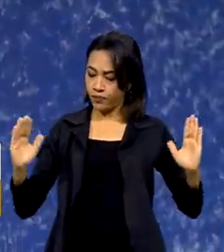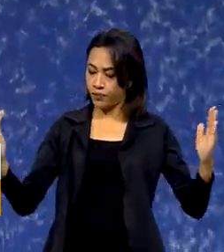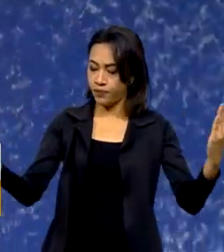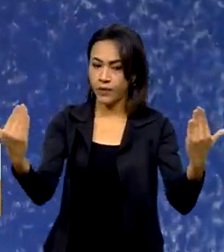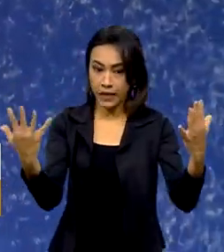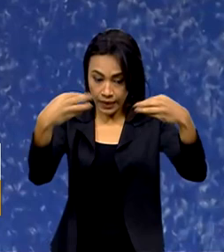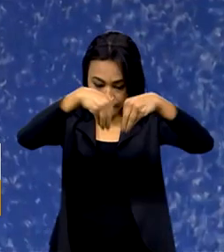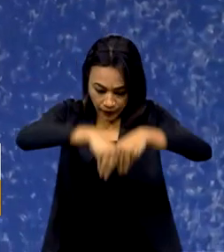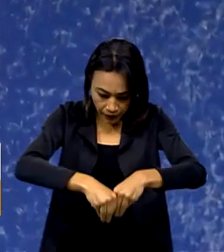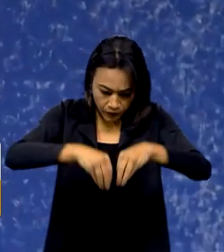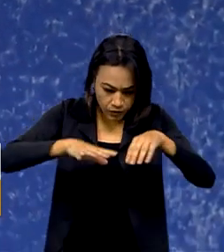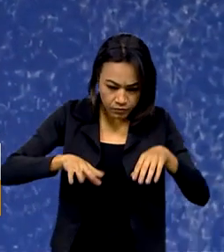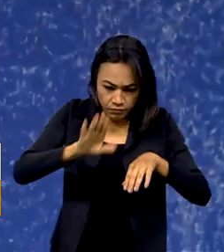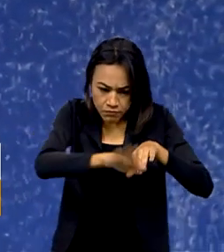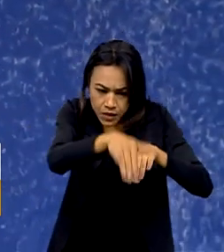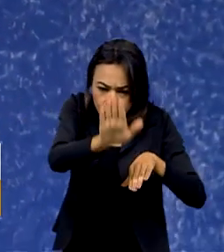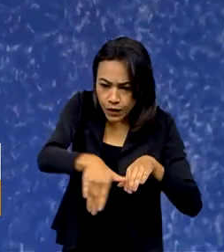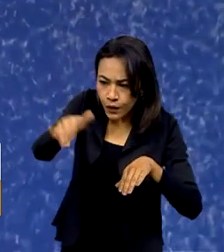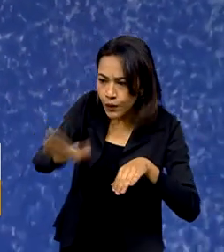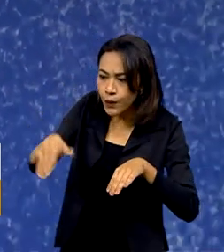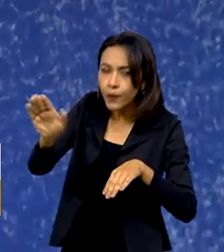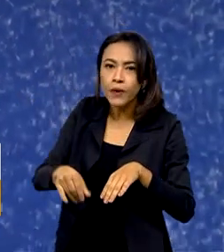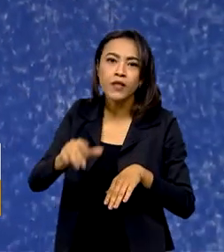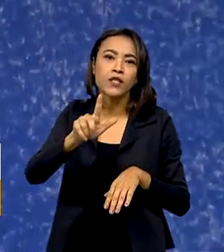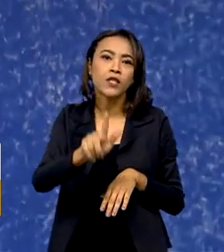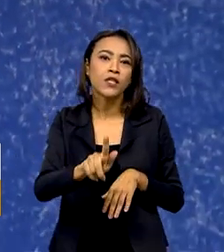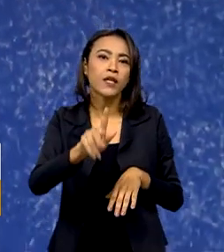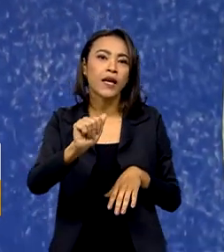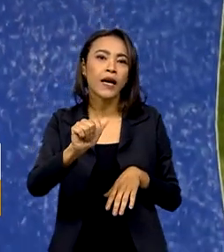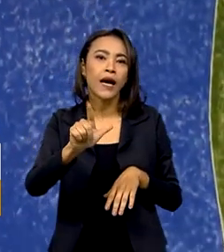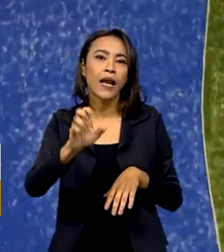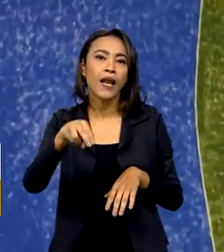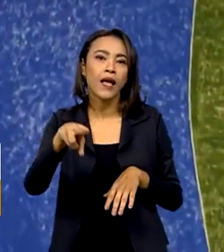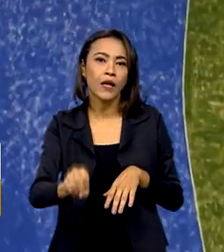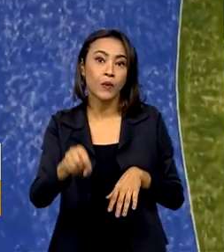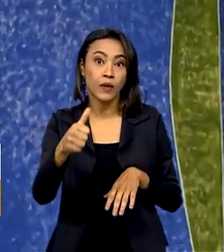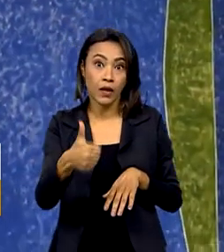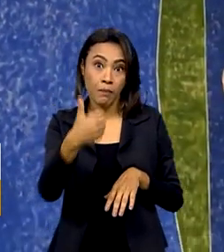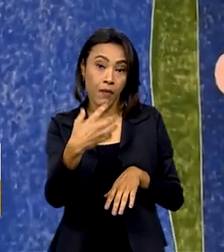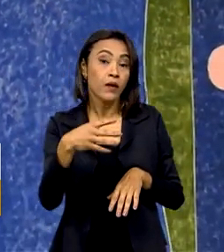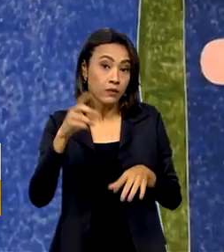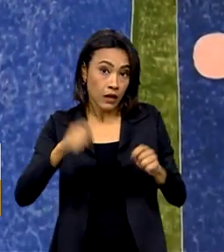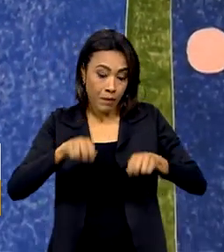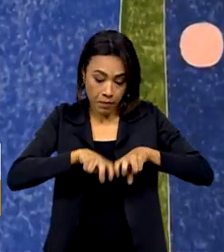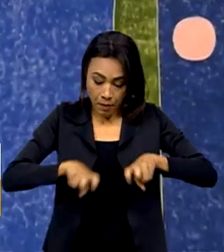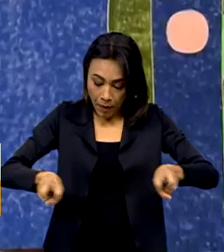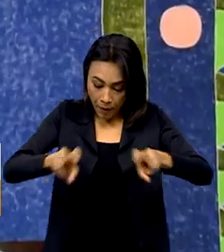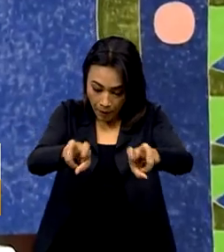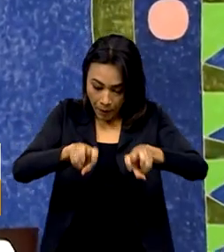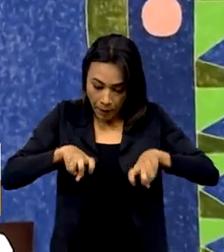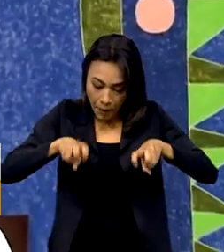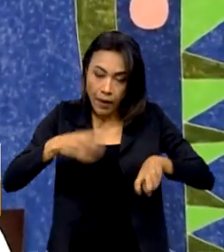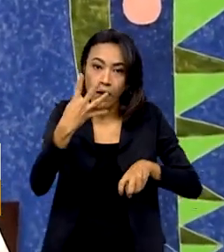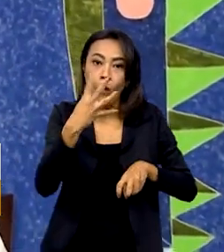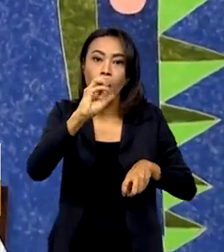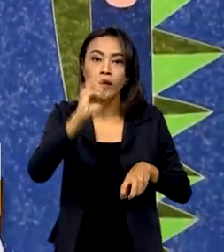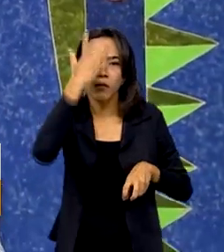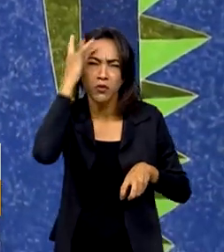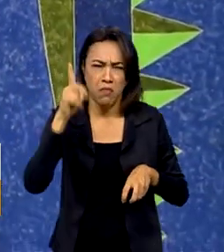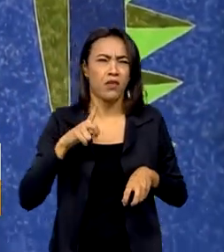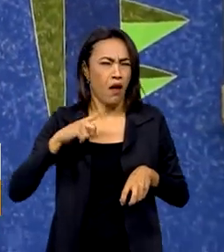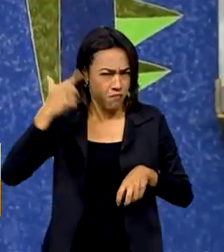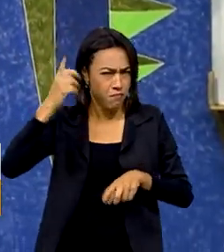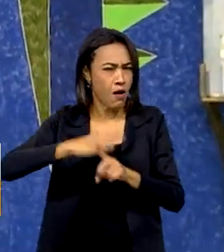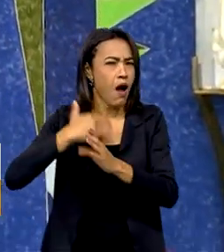parte interna, tem pinturas de Francisco Galeno e espaço para 40 pessoas. Mas a igreja pode abrigar muito mais